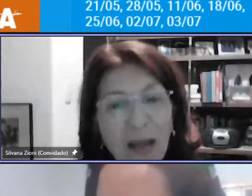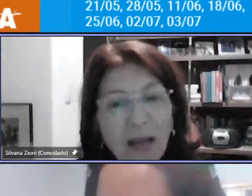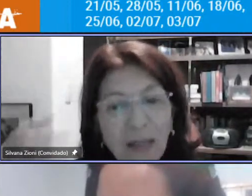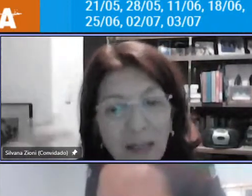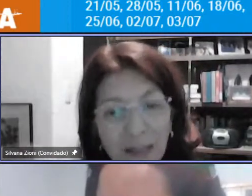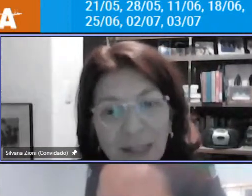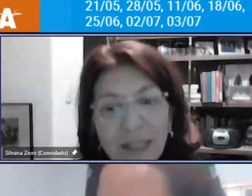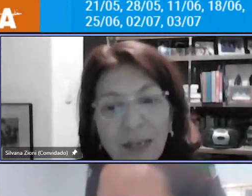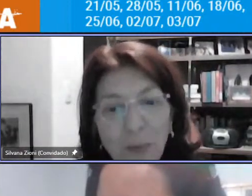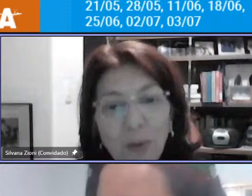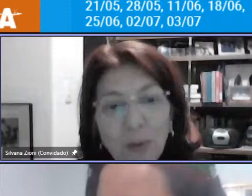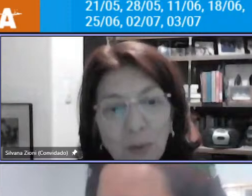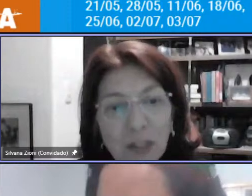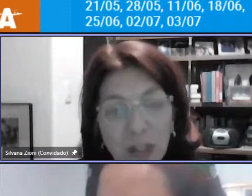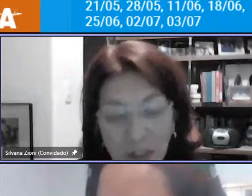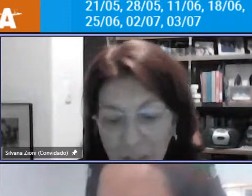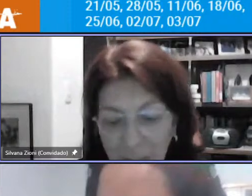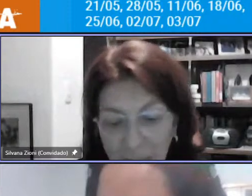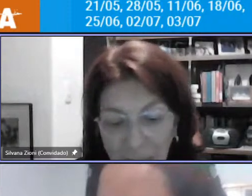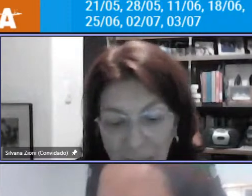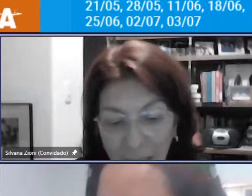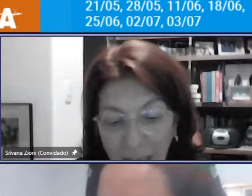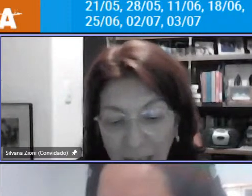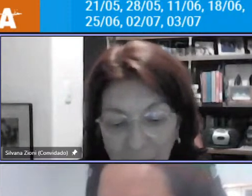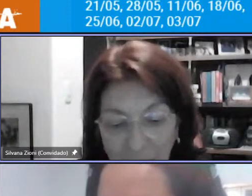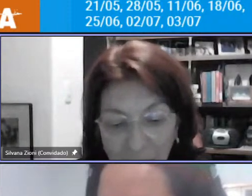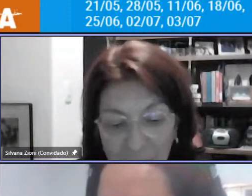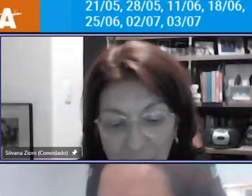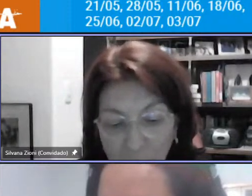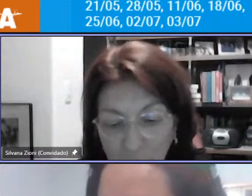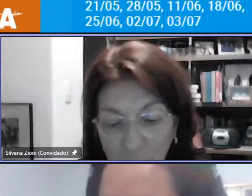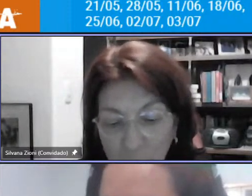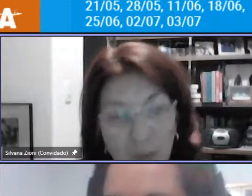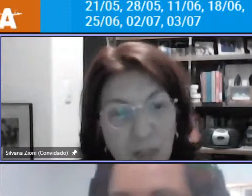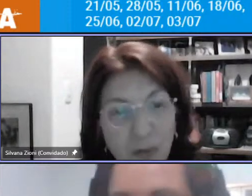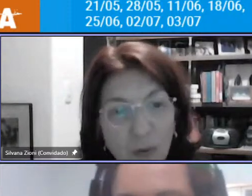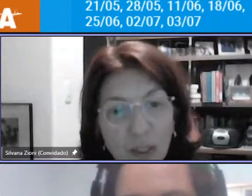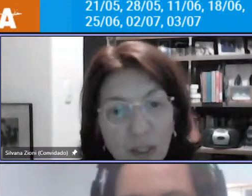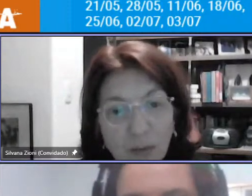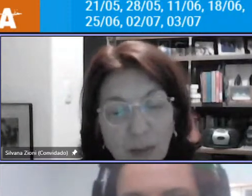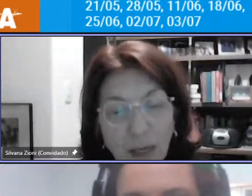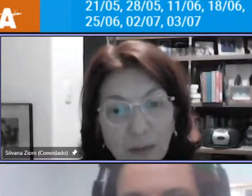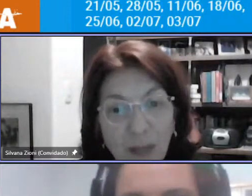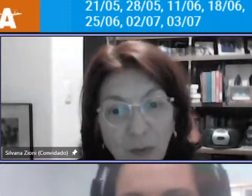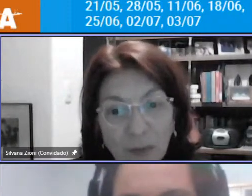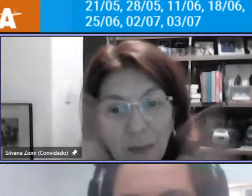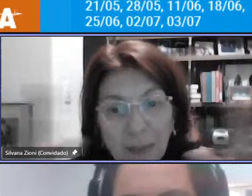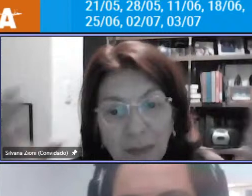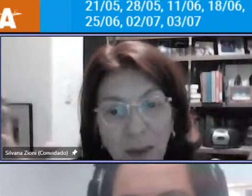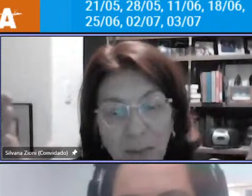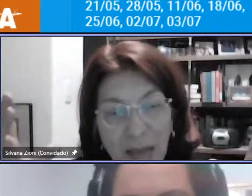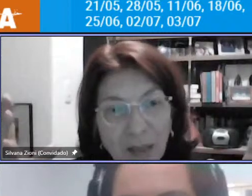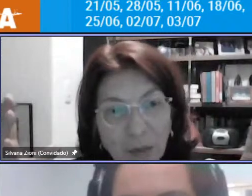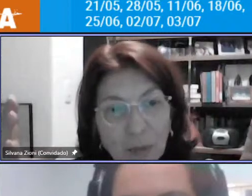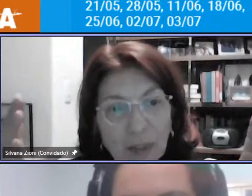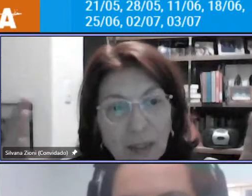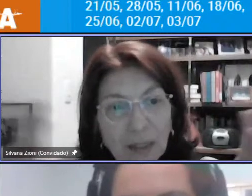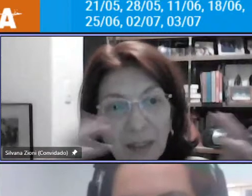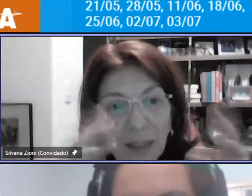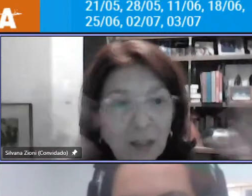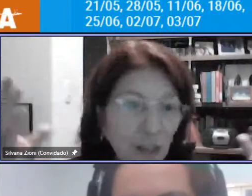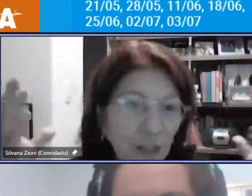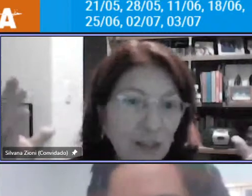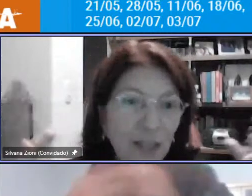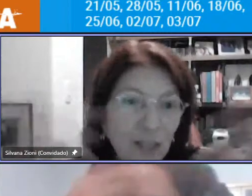que retomar e ensina muito a gente às vezes é muito difícil a gente ter um tema tão aberto